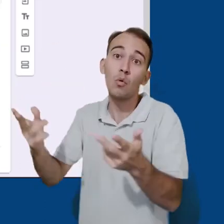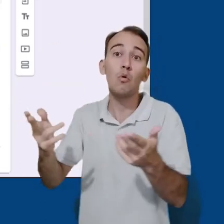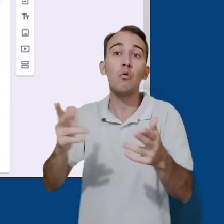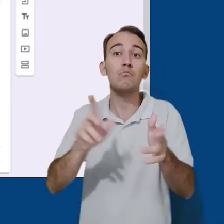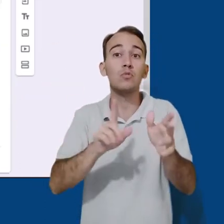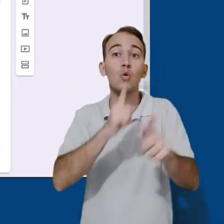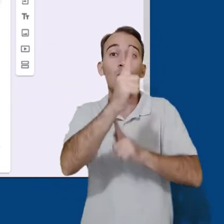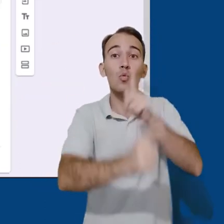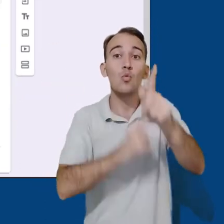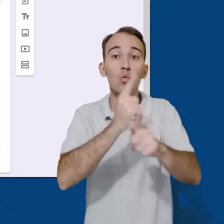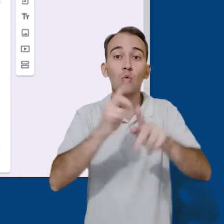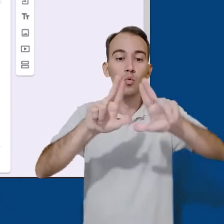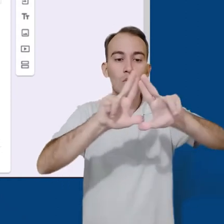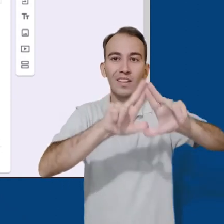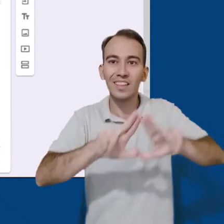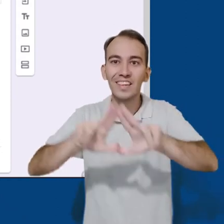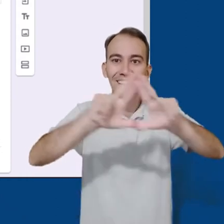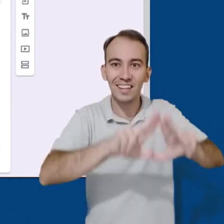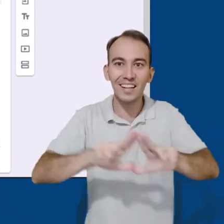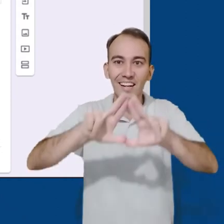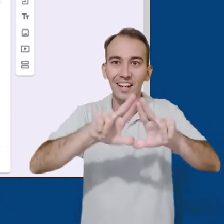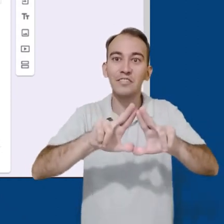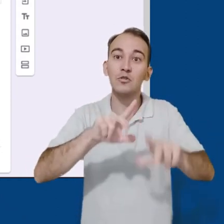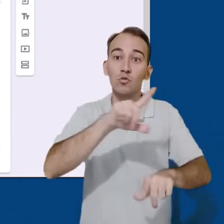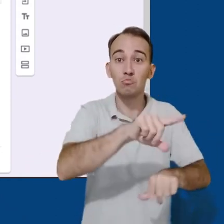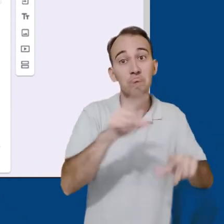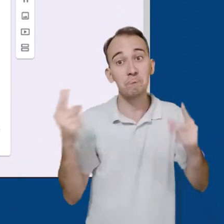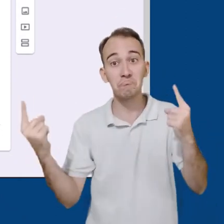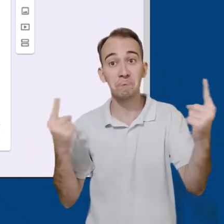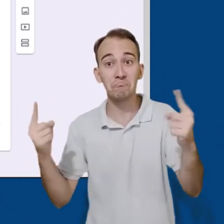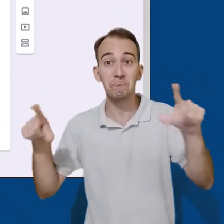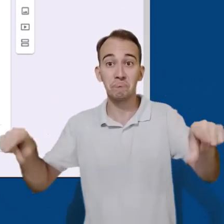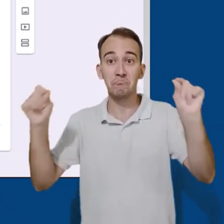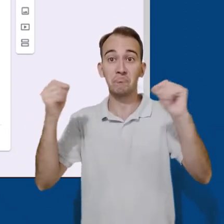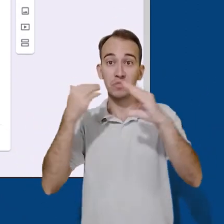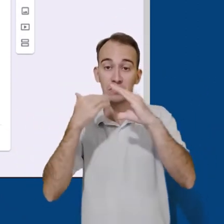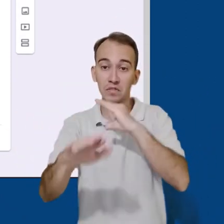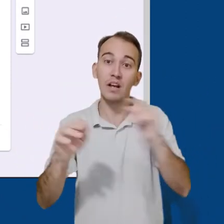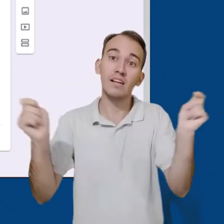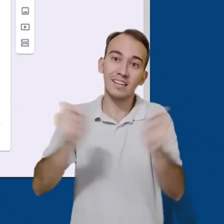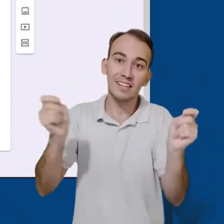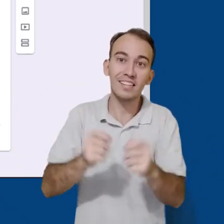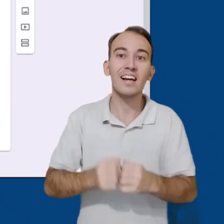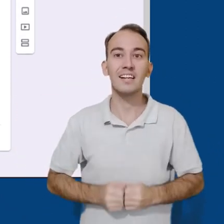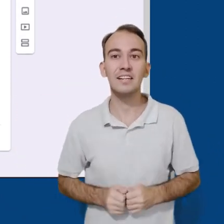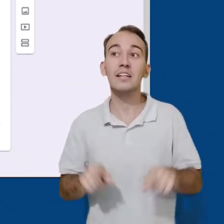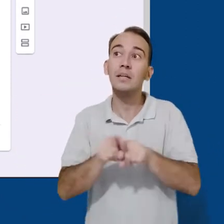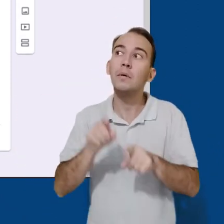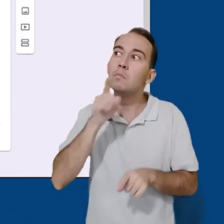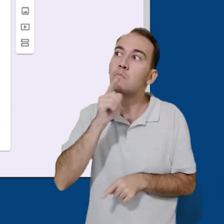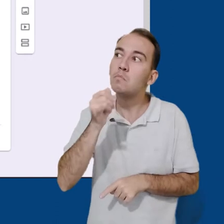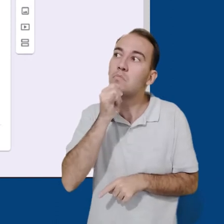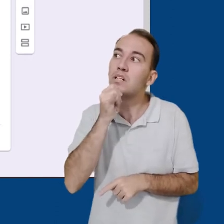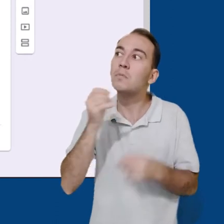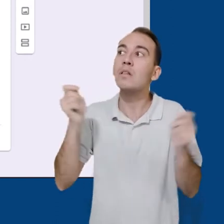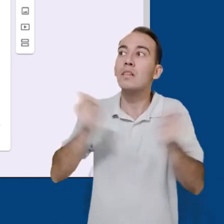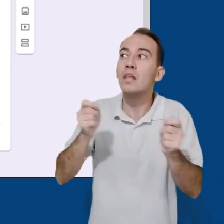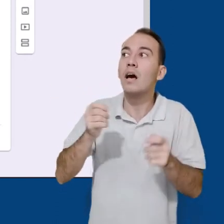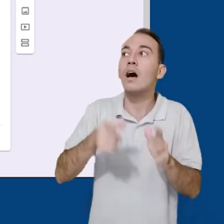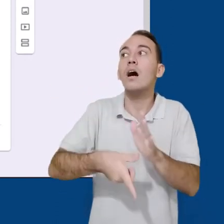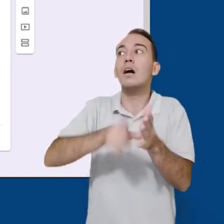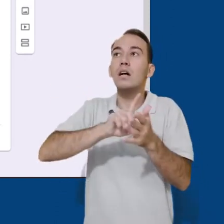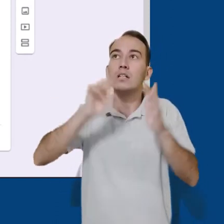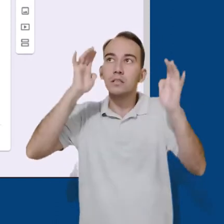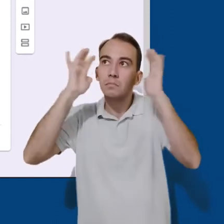você pode configurar se haverá um formato específico de arquivos a receber e quais são eles. Você define também a quantidade de